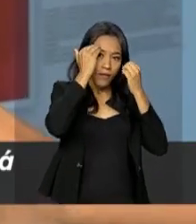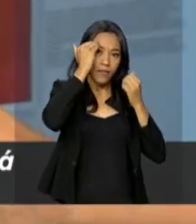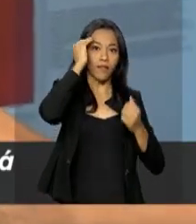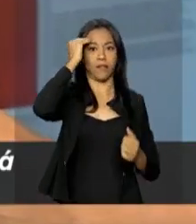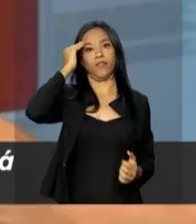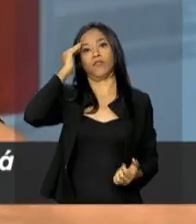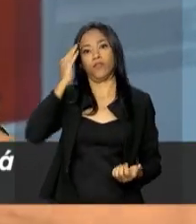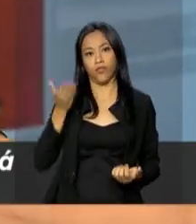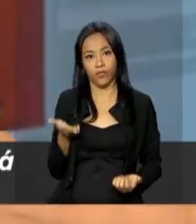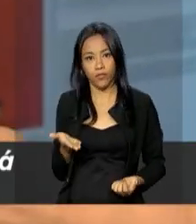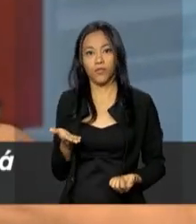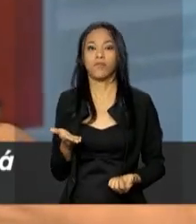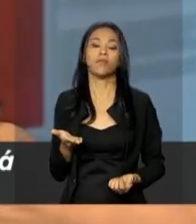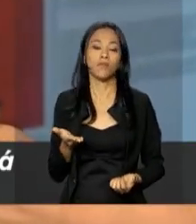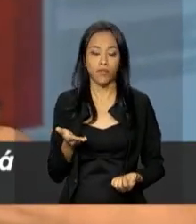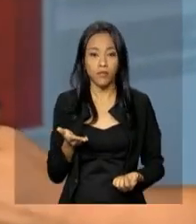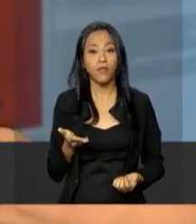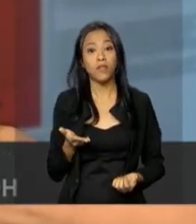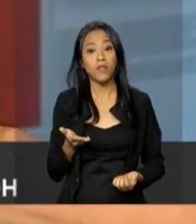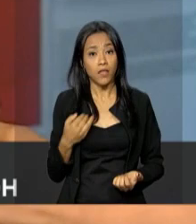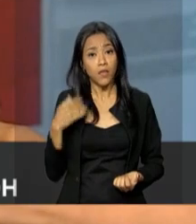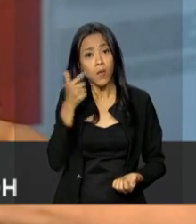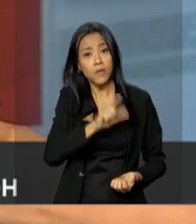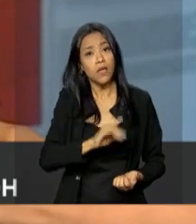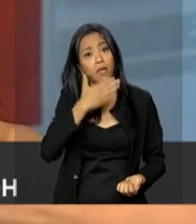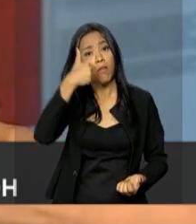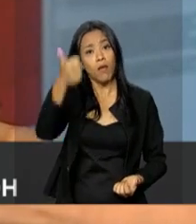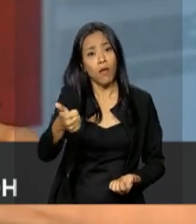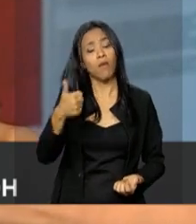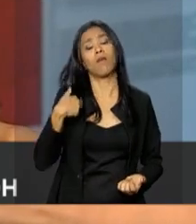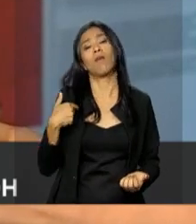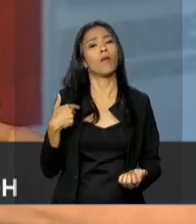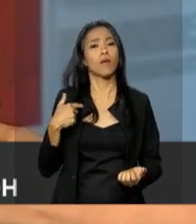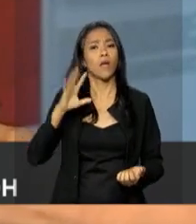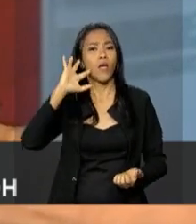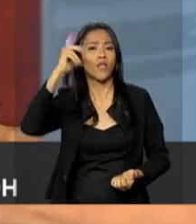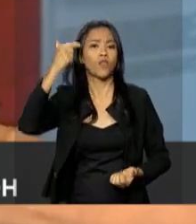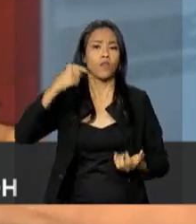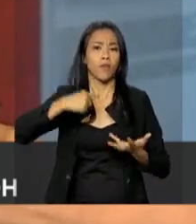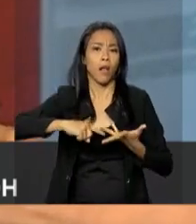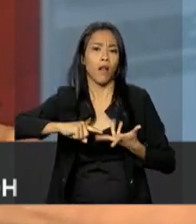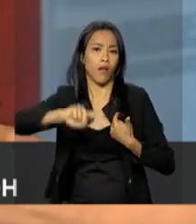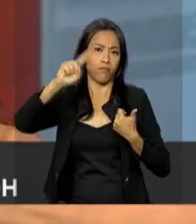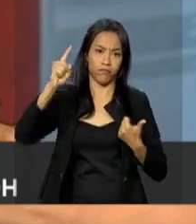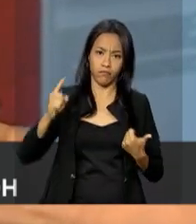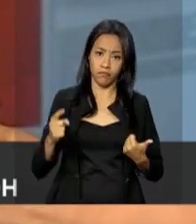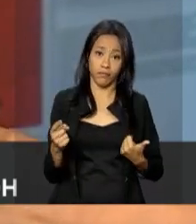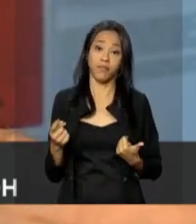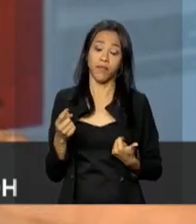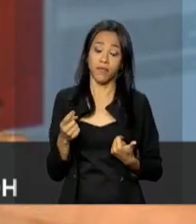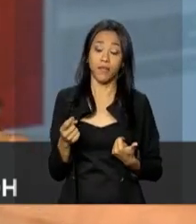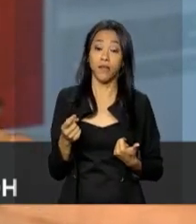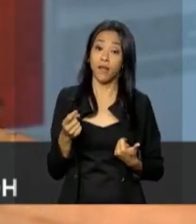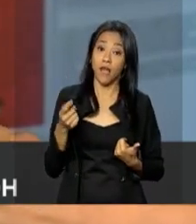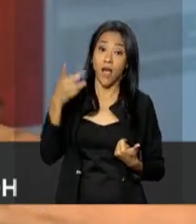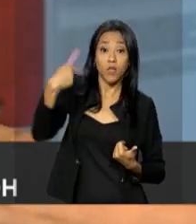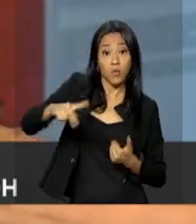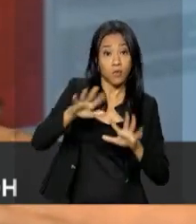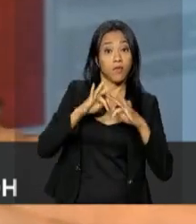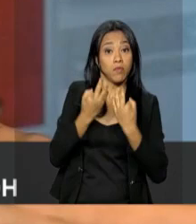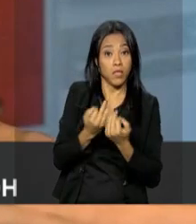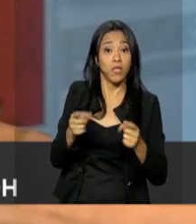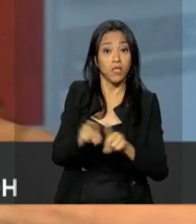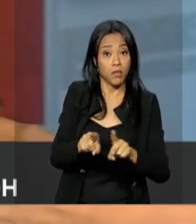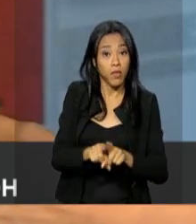enfrentar melhor essa situação. Tanto aqueles que são acometidos, suas famílias,